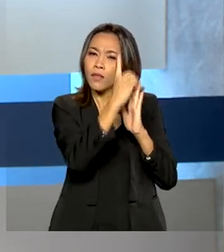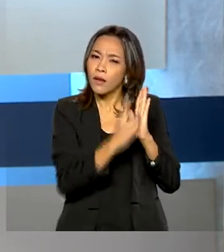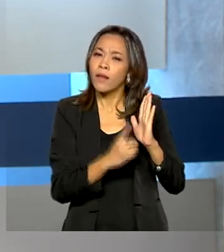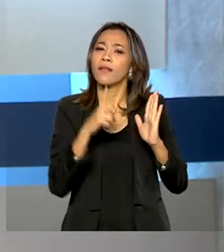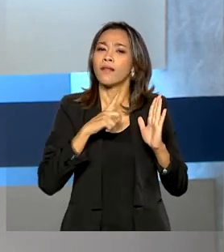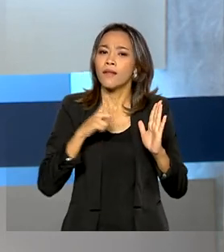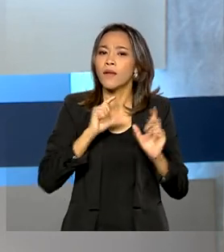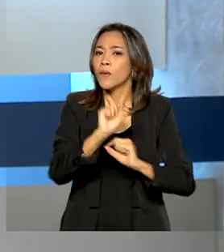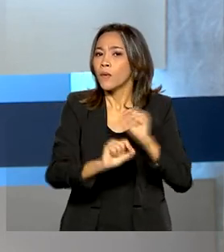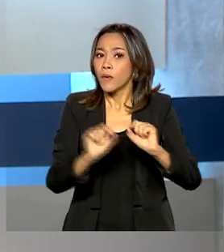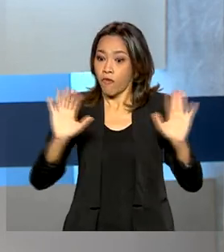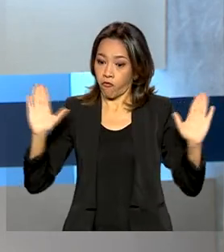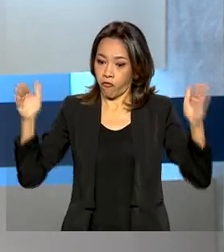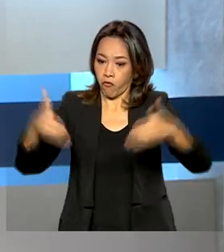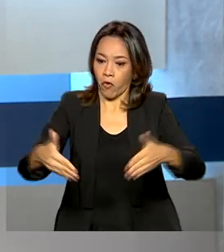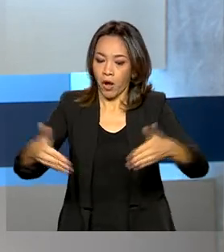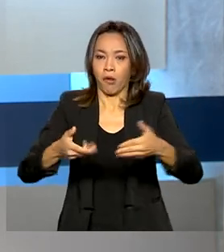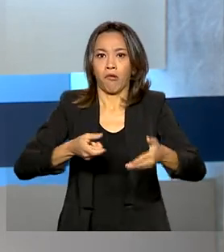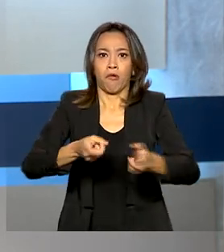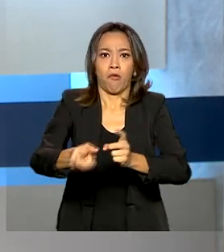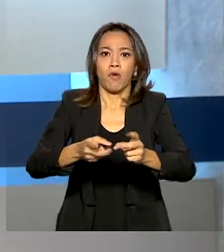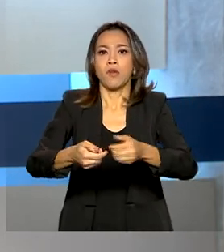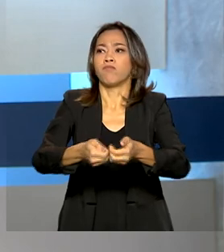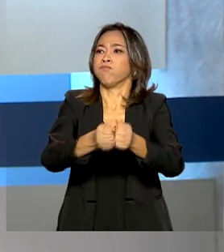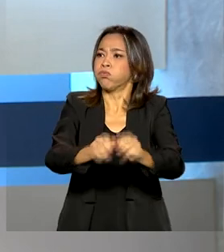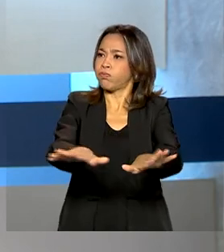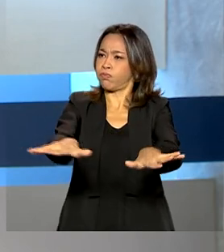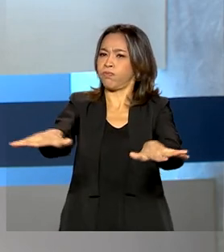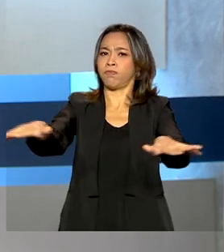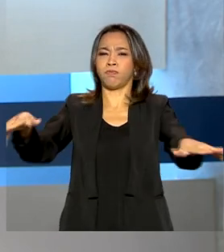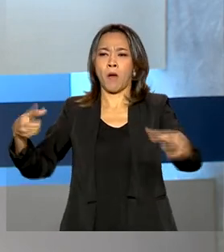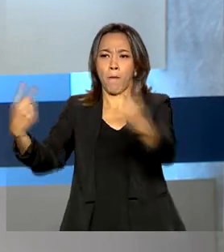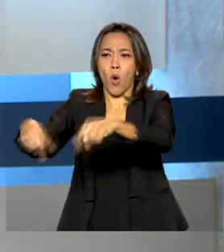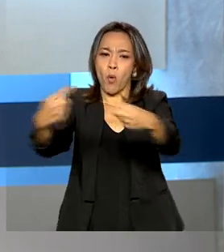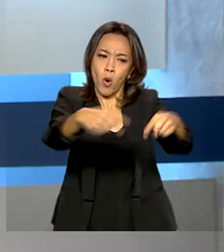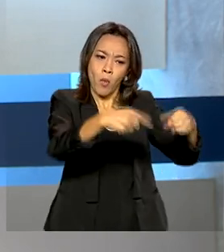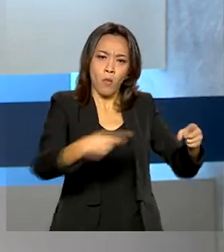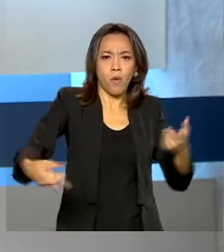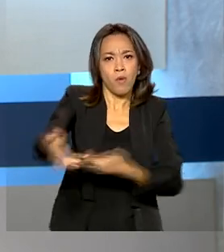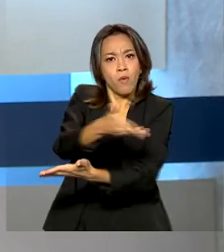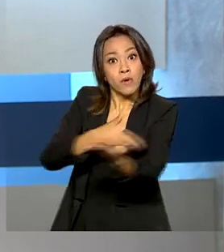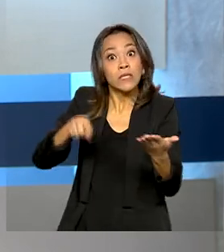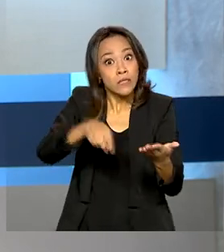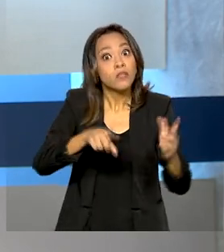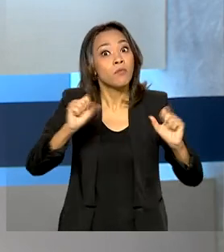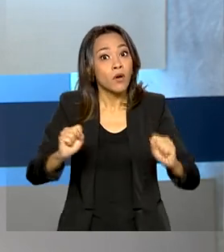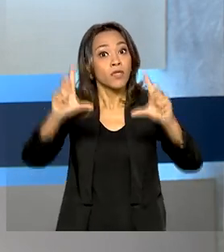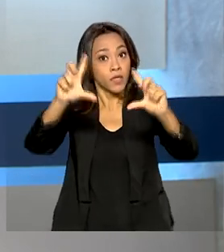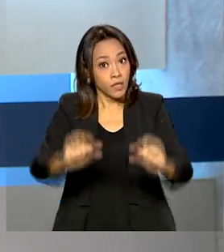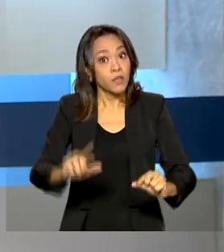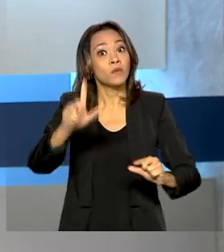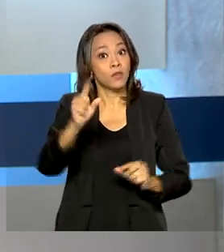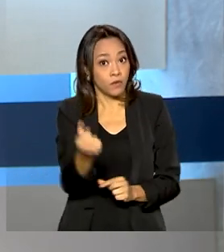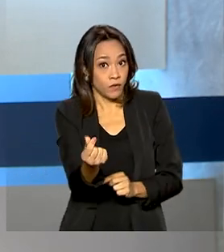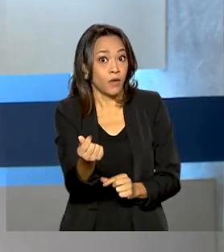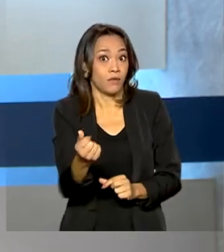medidas de desconcentração do mercado e estímulo à competição, medida que pode reduzir o preço ao consumidor final.